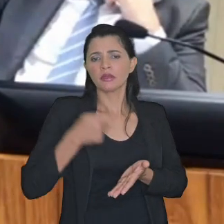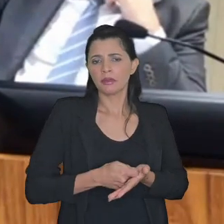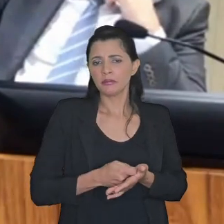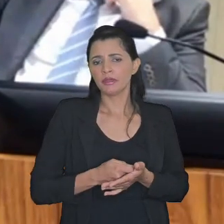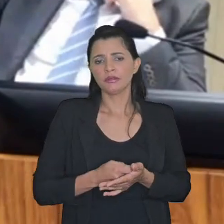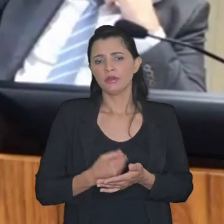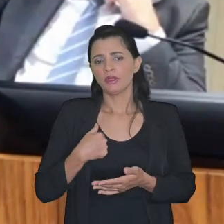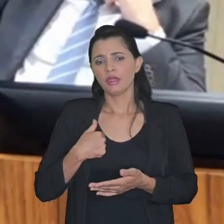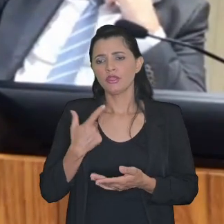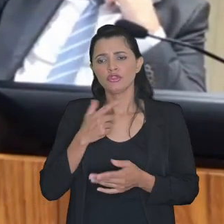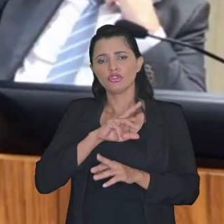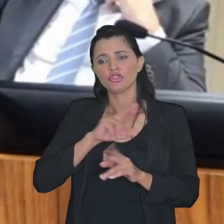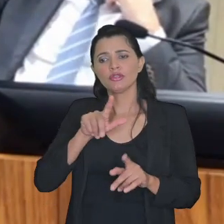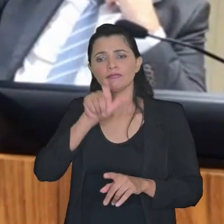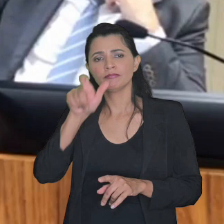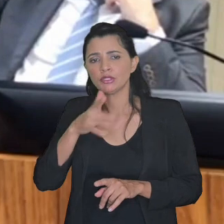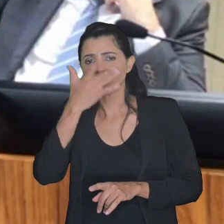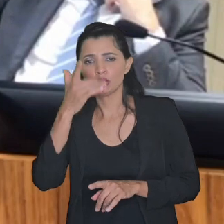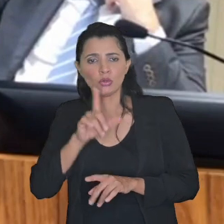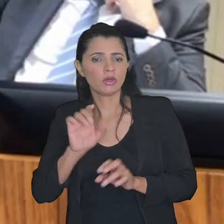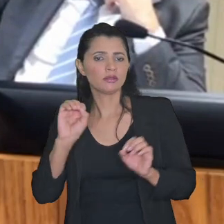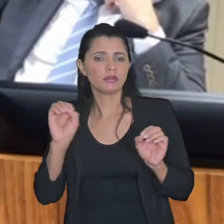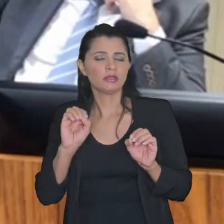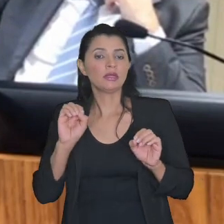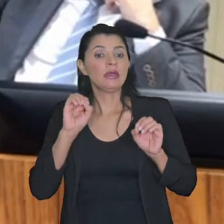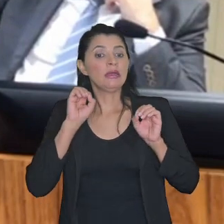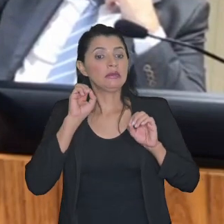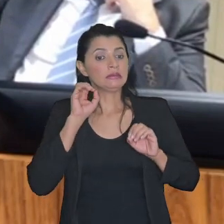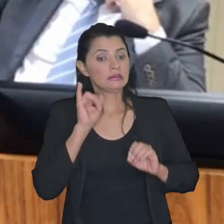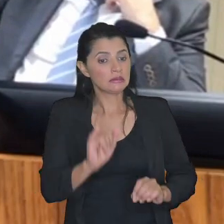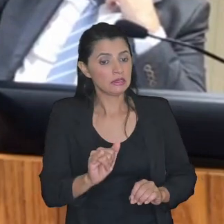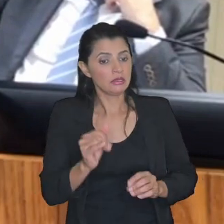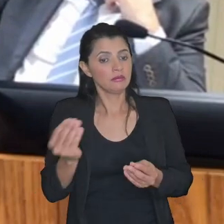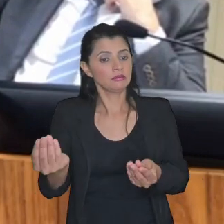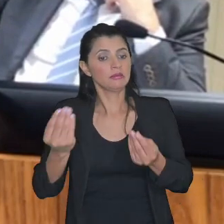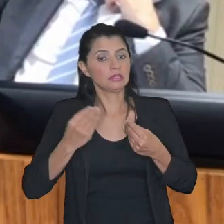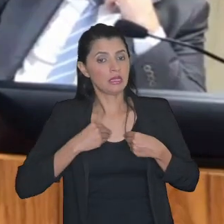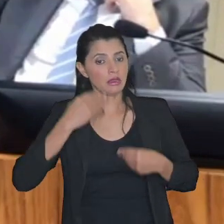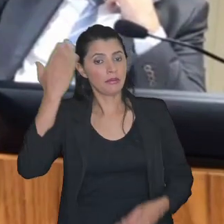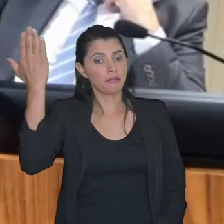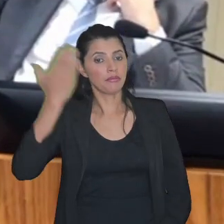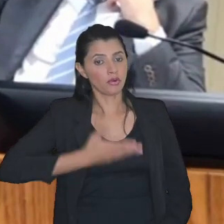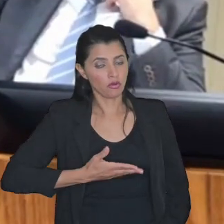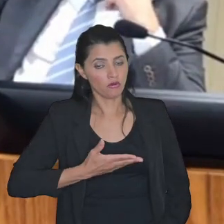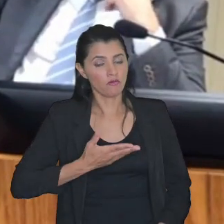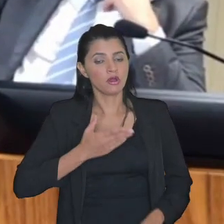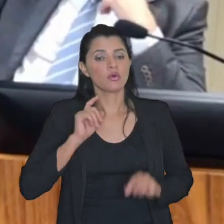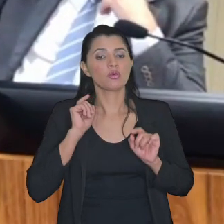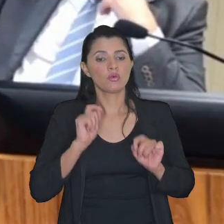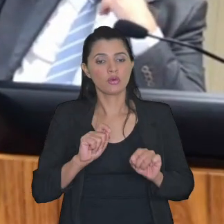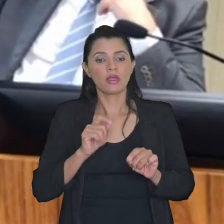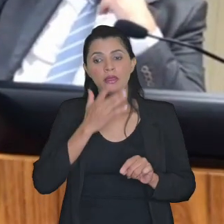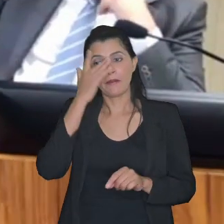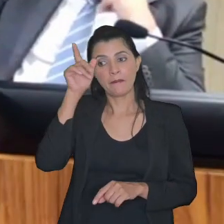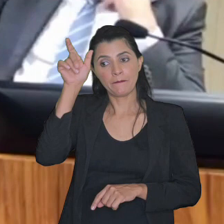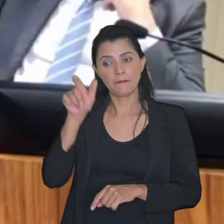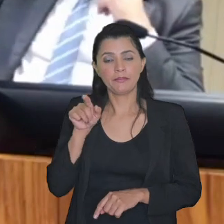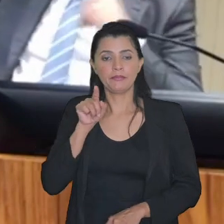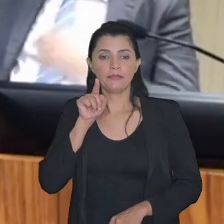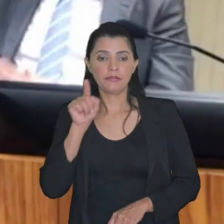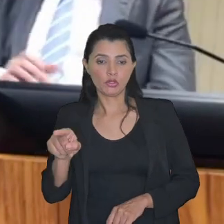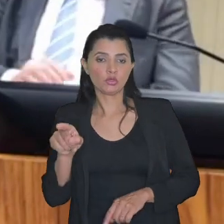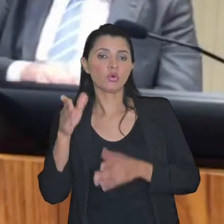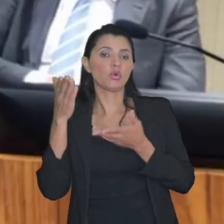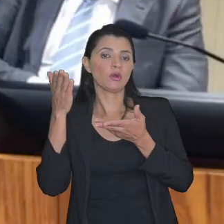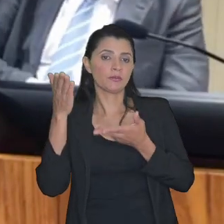pagamento de absolutamente ninguém a não ser que me traga a prova de que fulano que